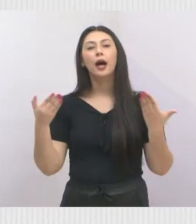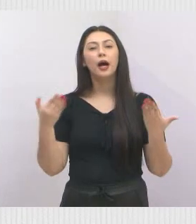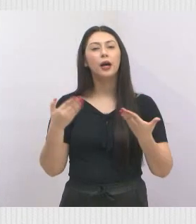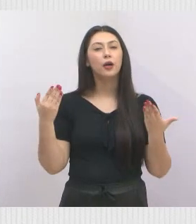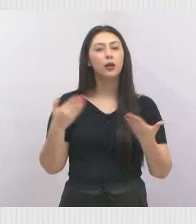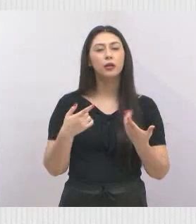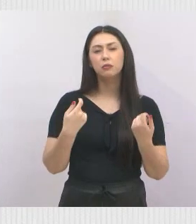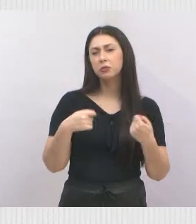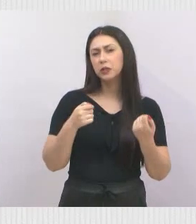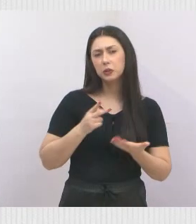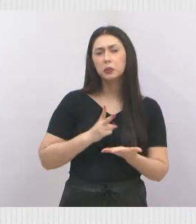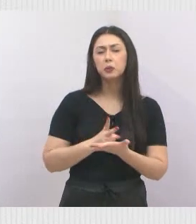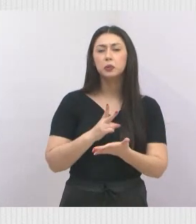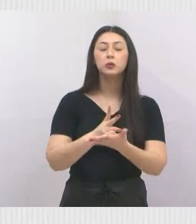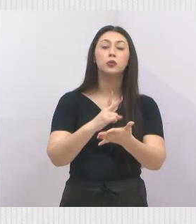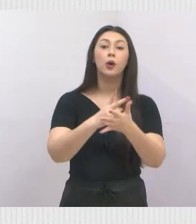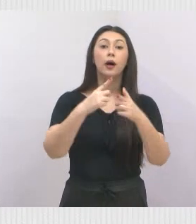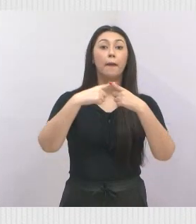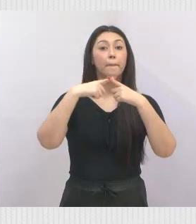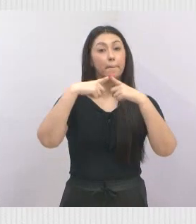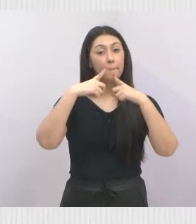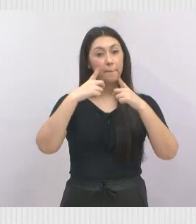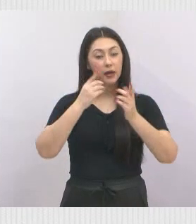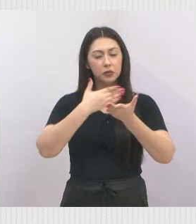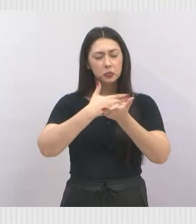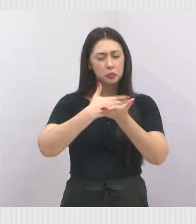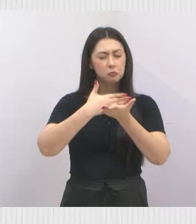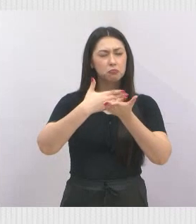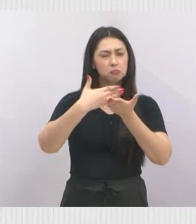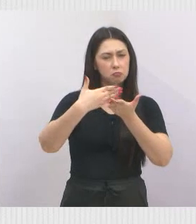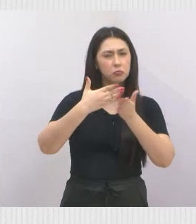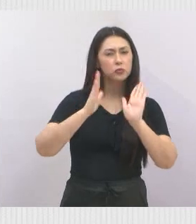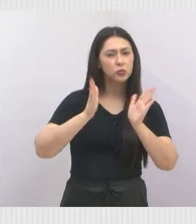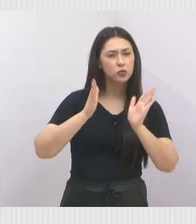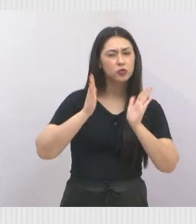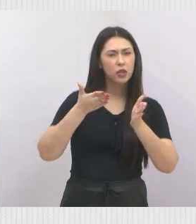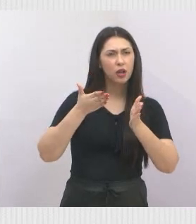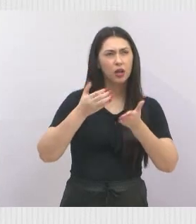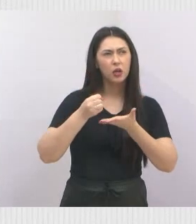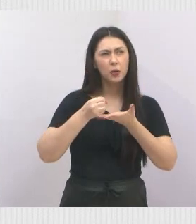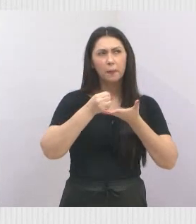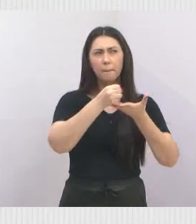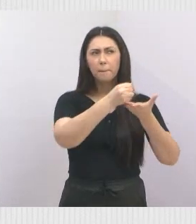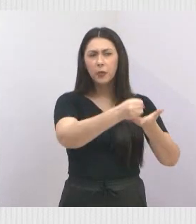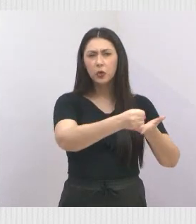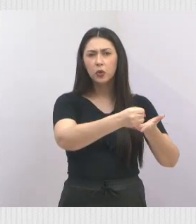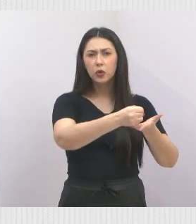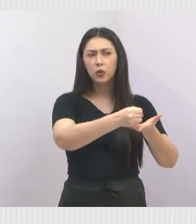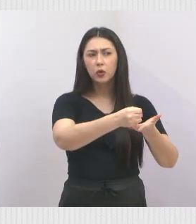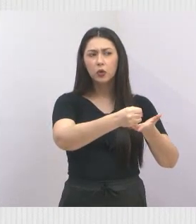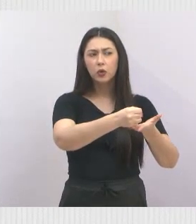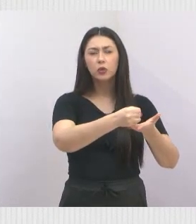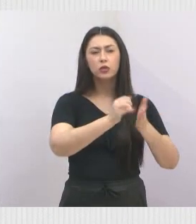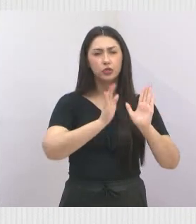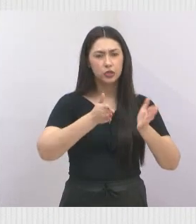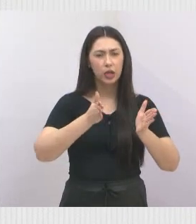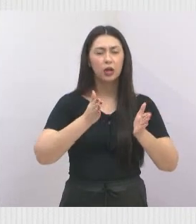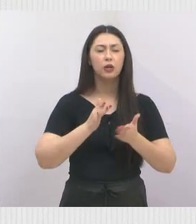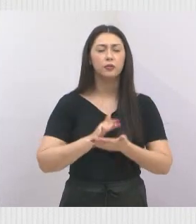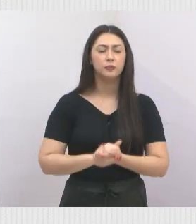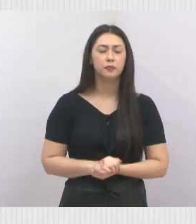os acompanhamentos, mas já foram, no primeiro dia, já foram assistidos pela Cidade Legal. Então,